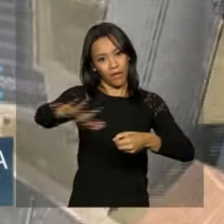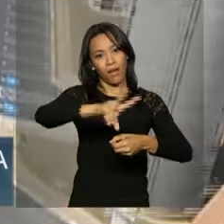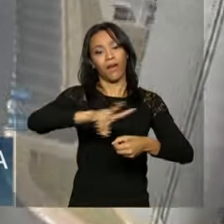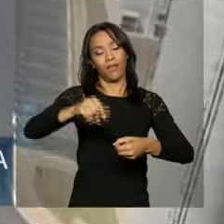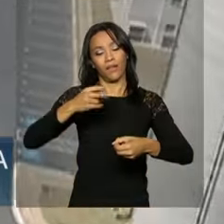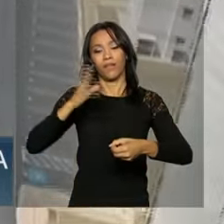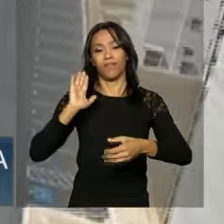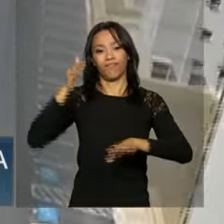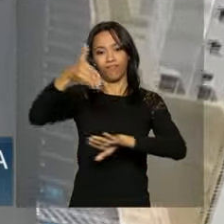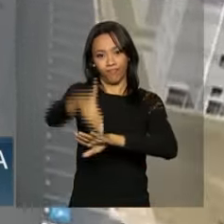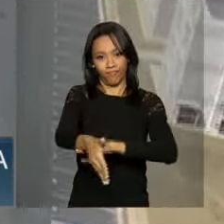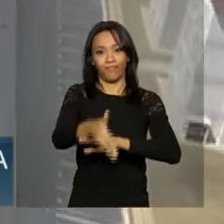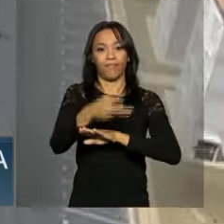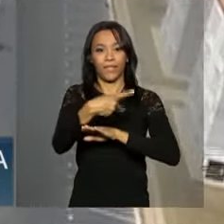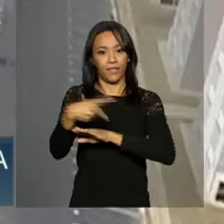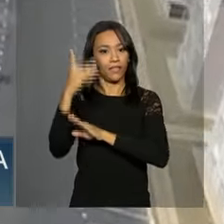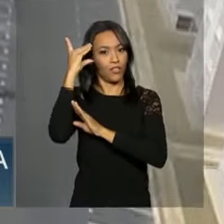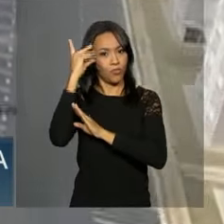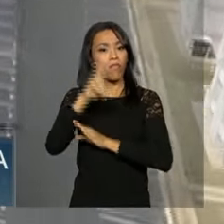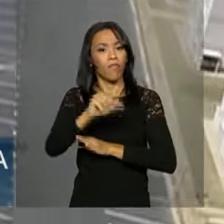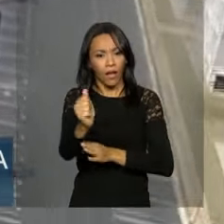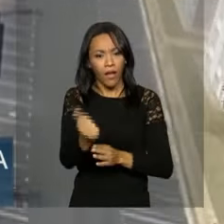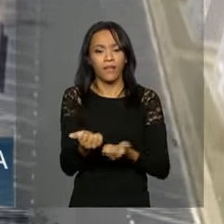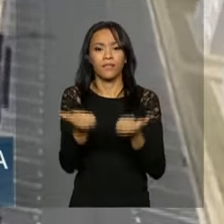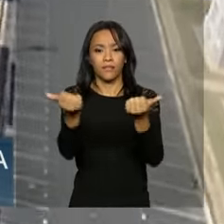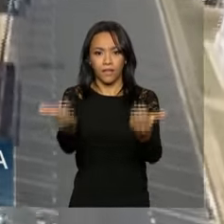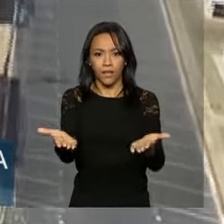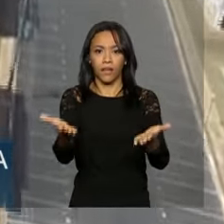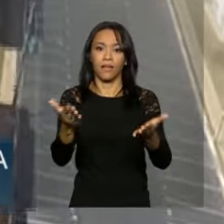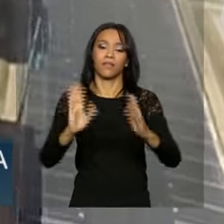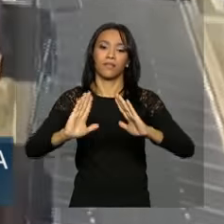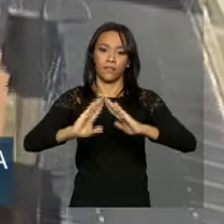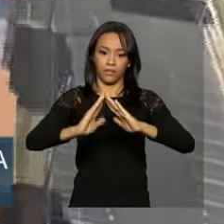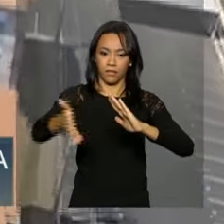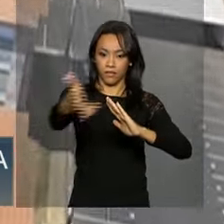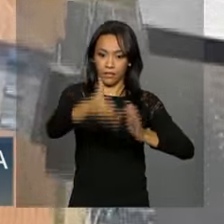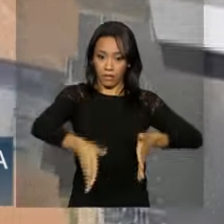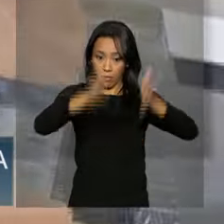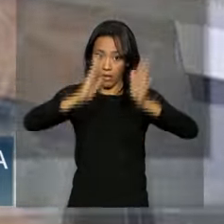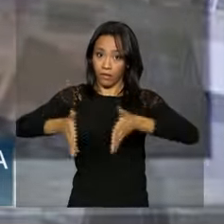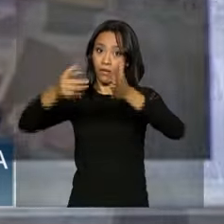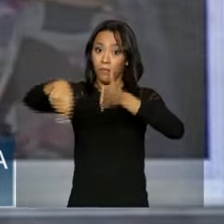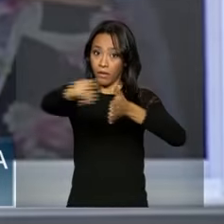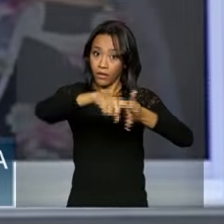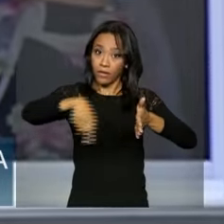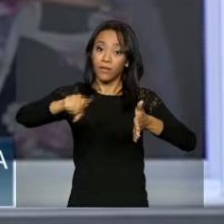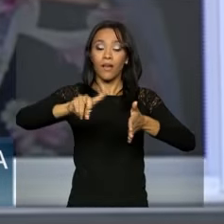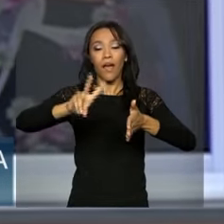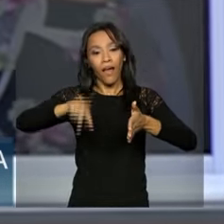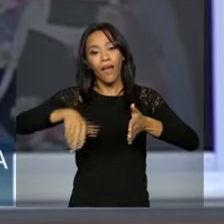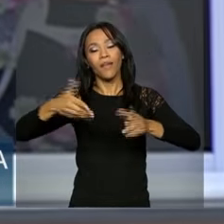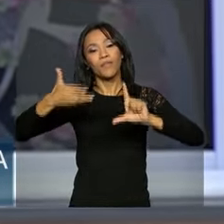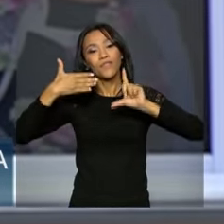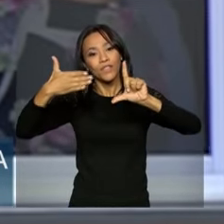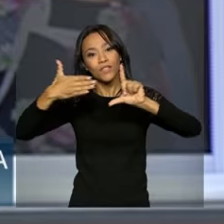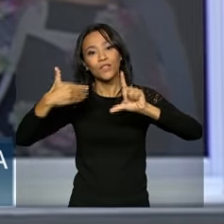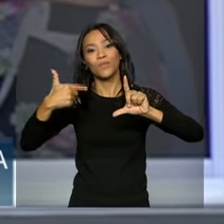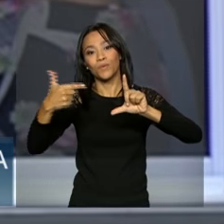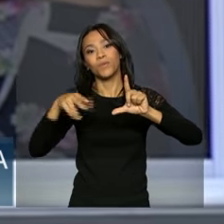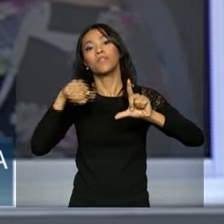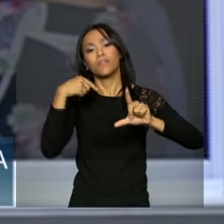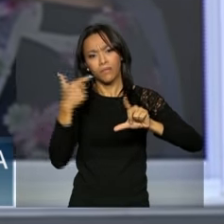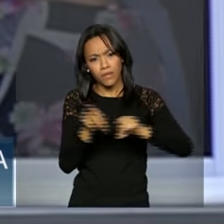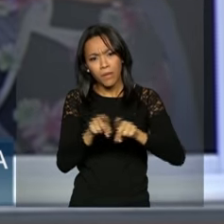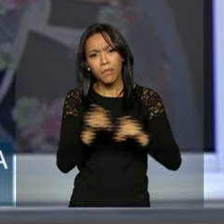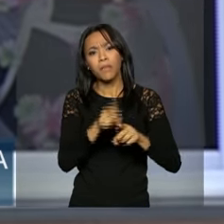Dilma Rousseff. Ela vai fazer a entrega em São Paulo, mas a entrega será feita por videoconferência em outras